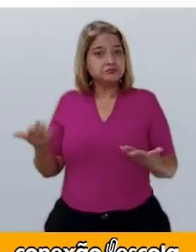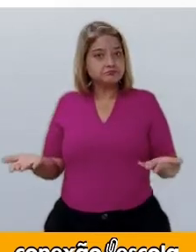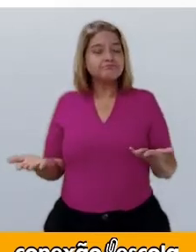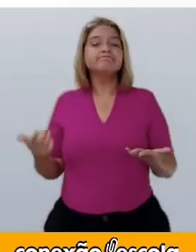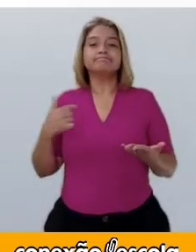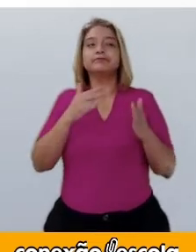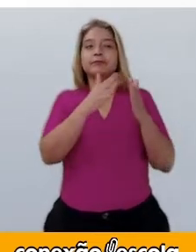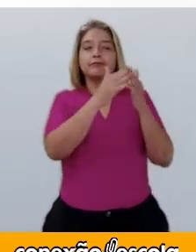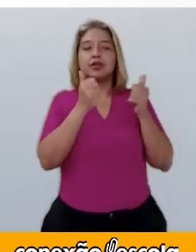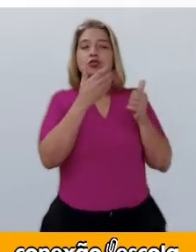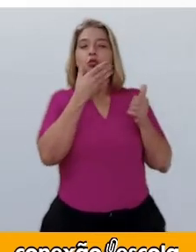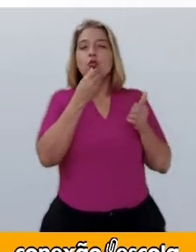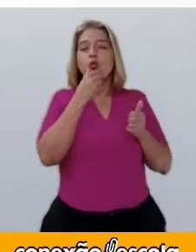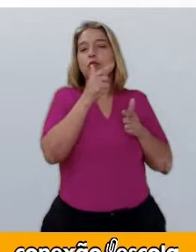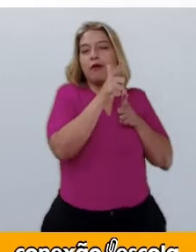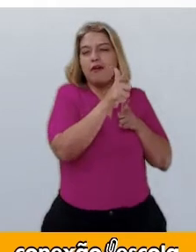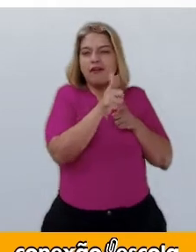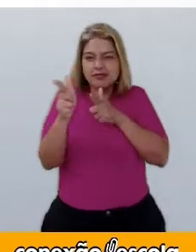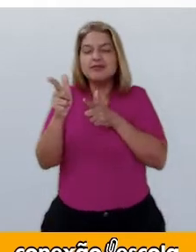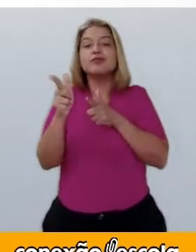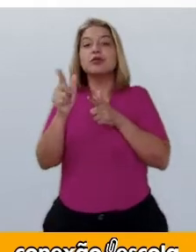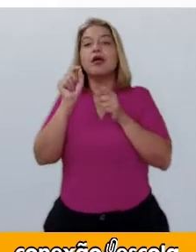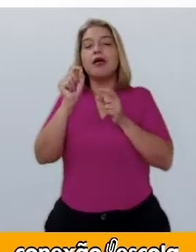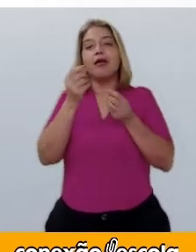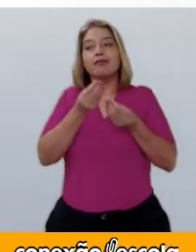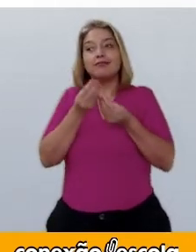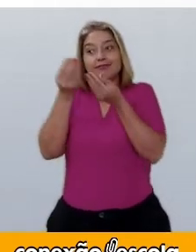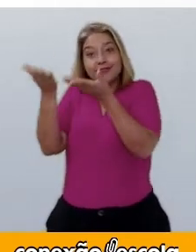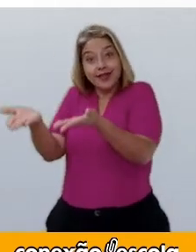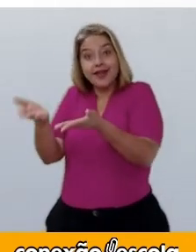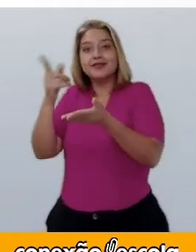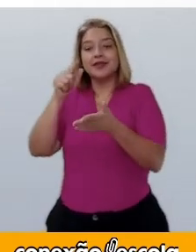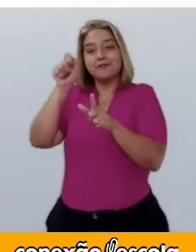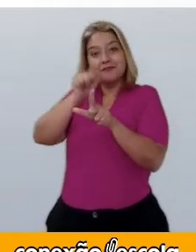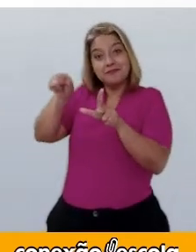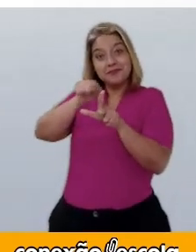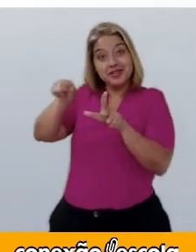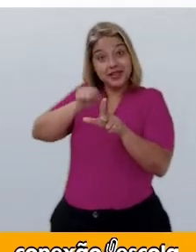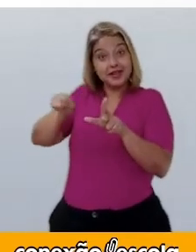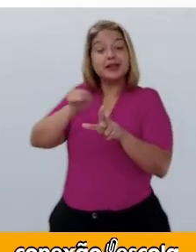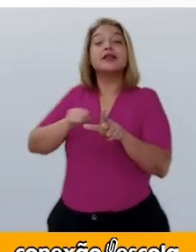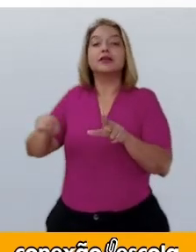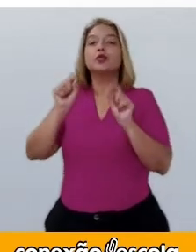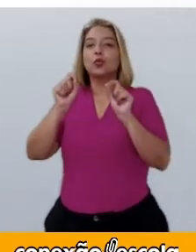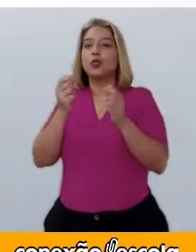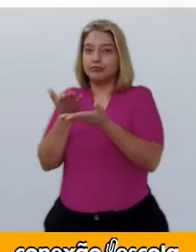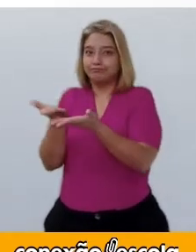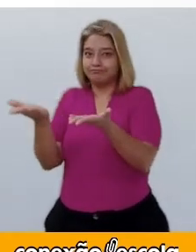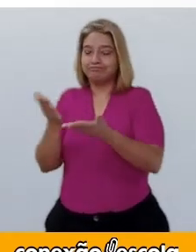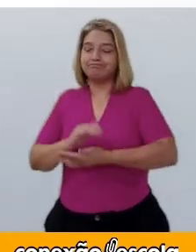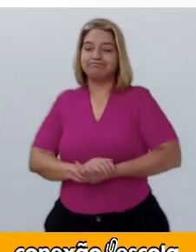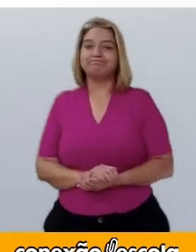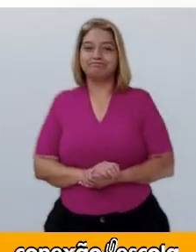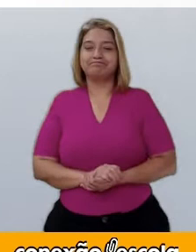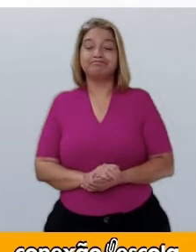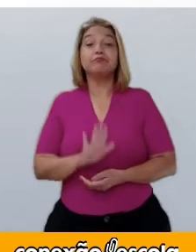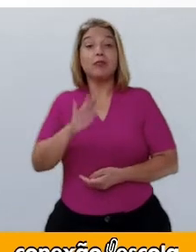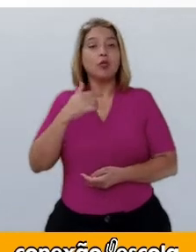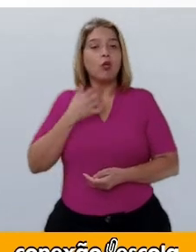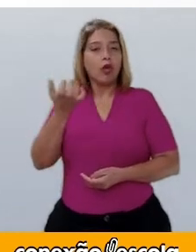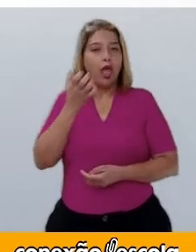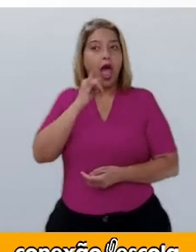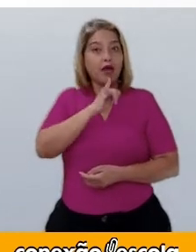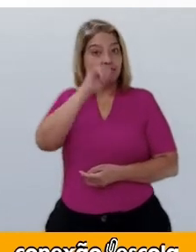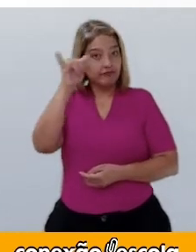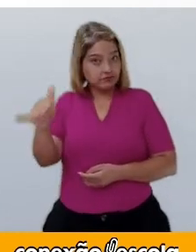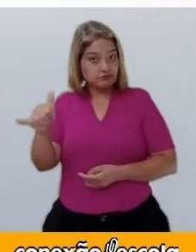Pedi ao caçador que entregasse esse bilhete para você, pois quero